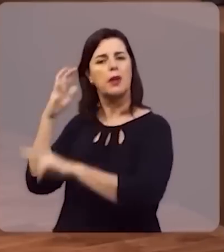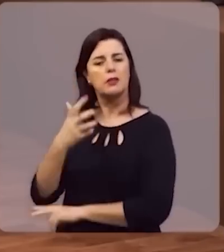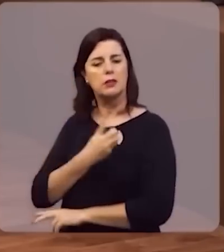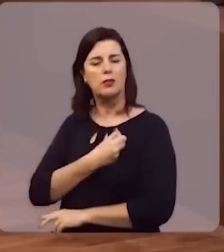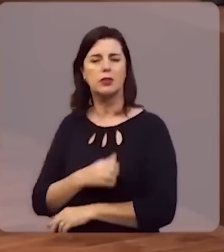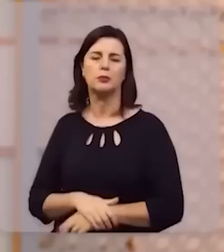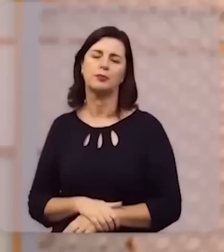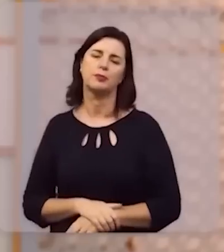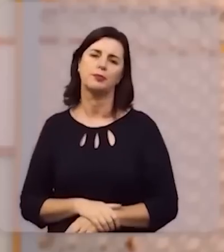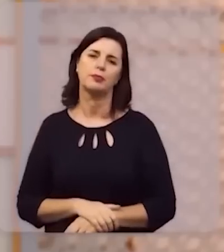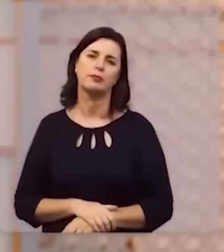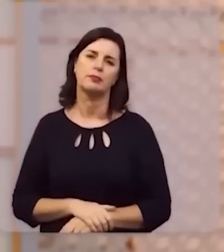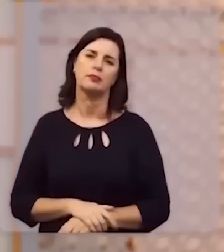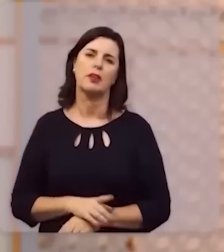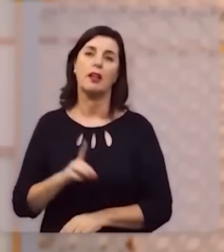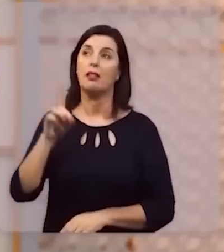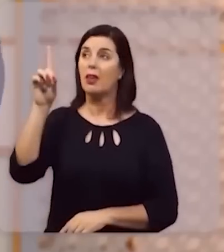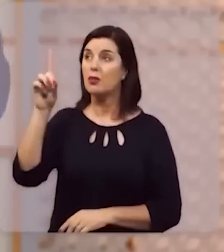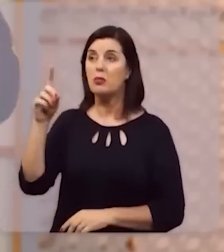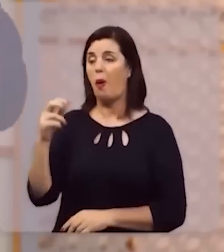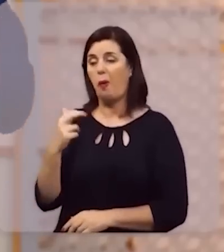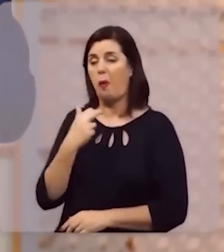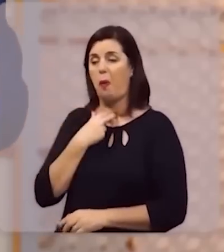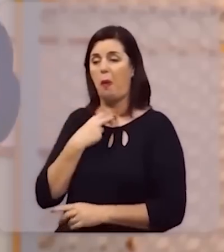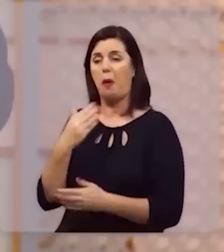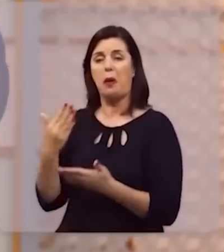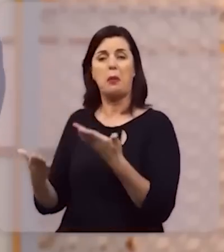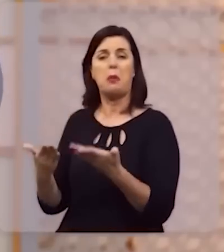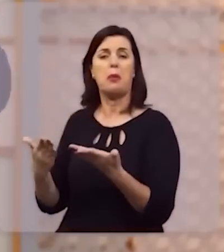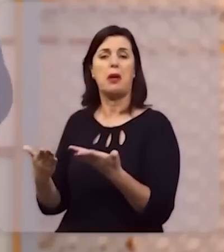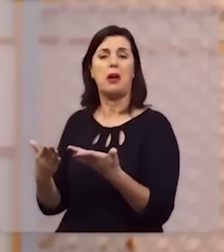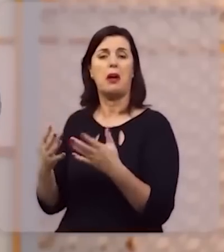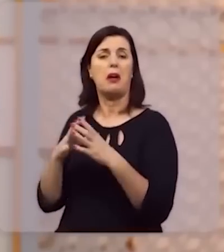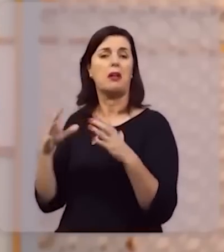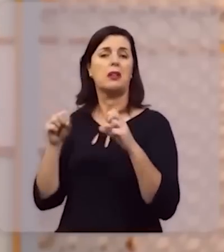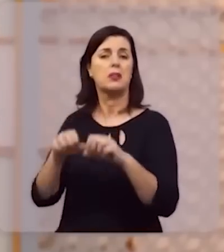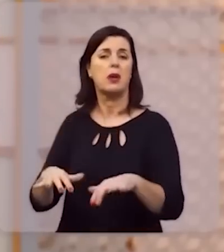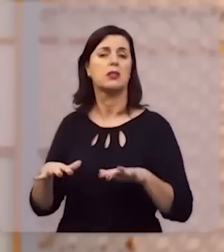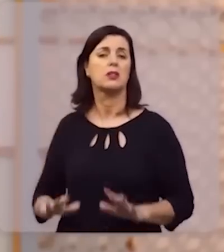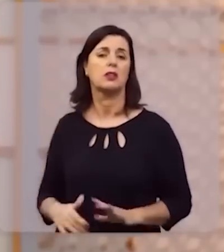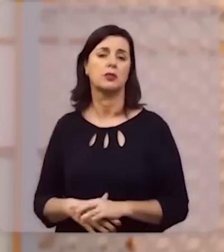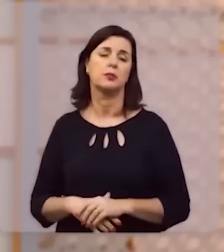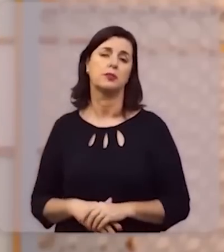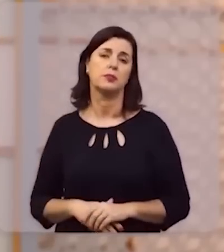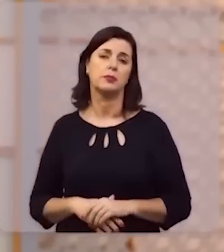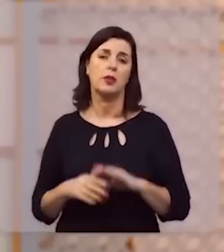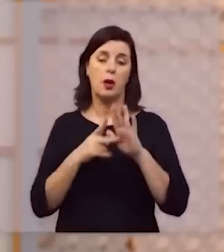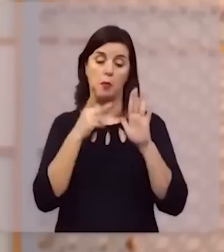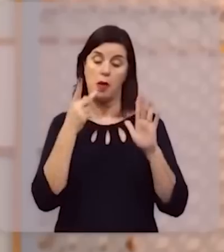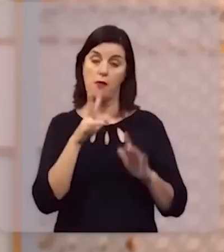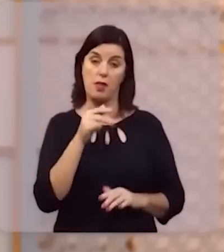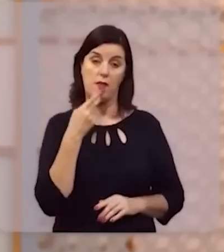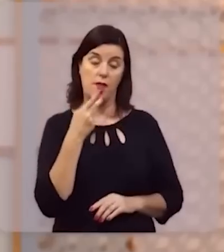salvação. Ele é incomparavelmente majestoso. O profeta